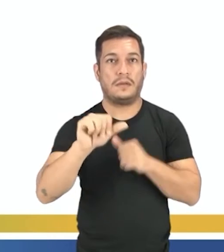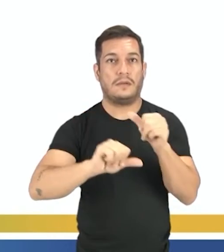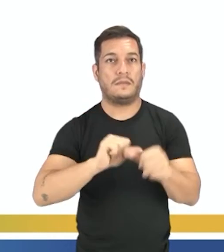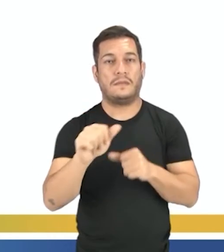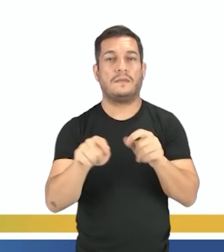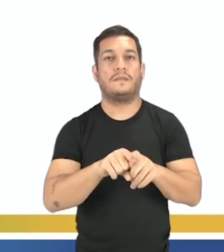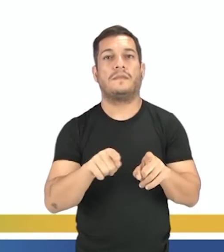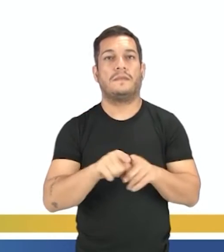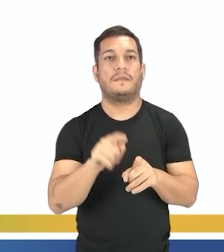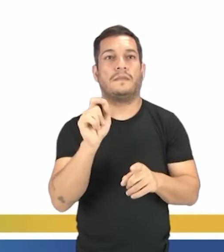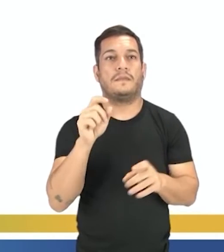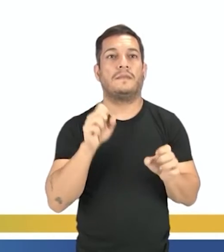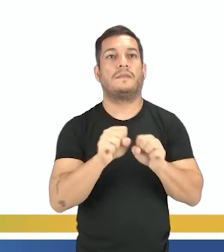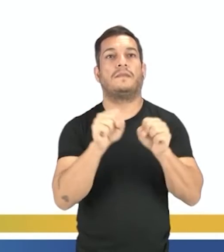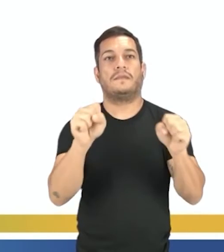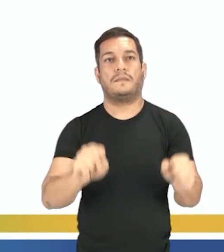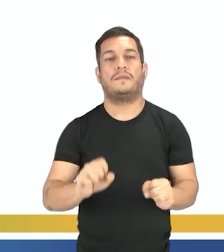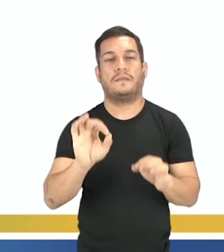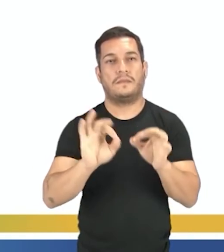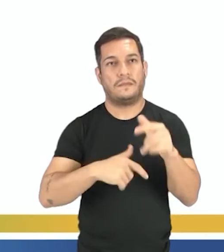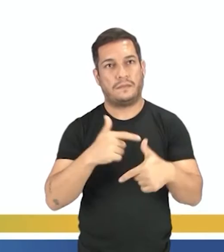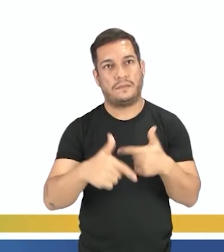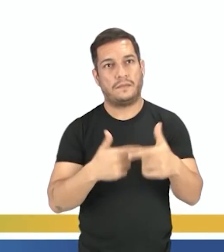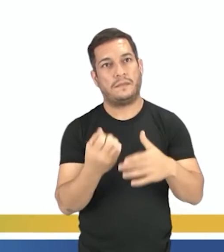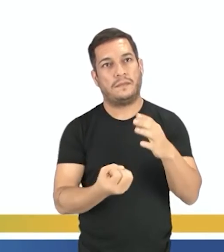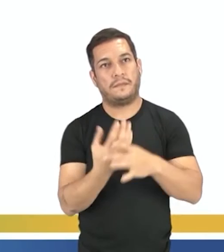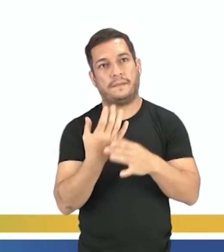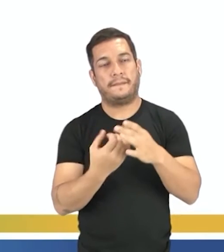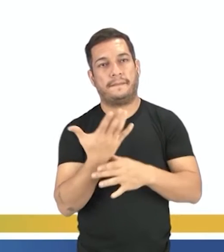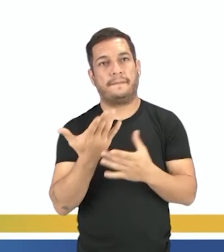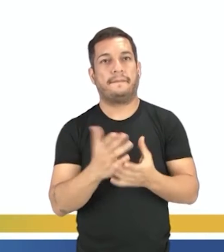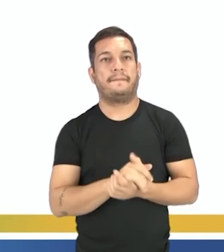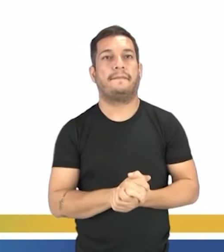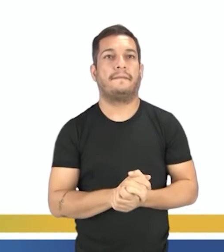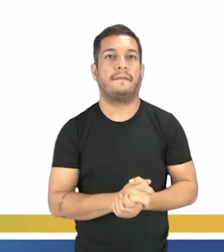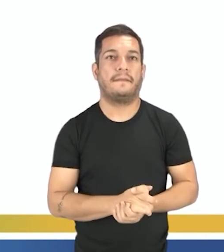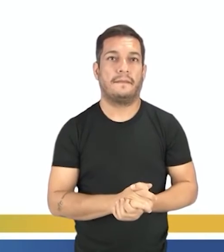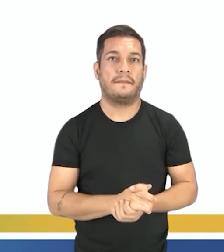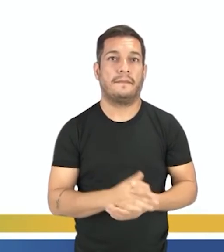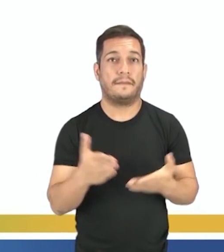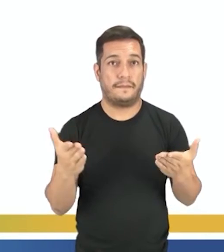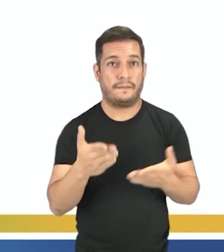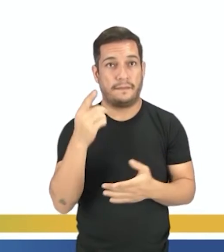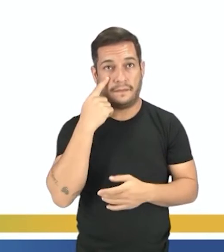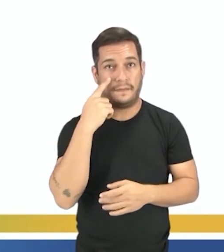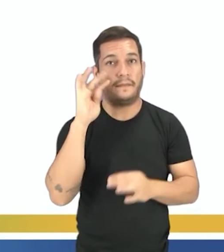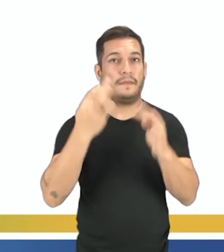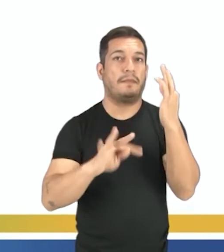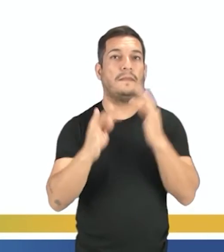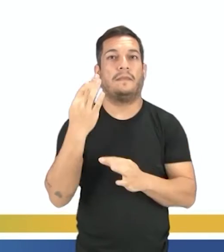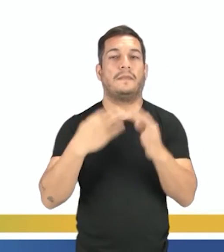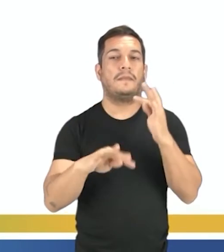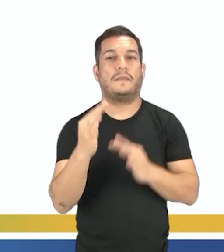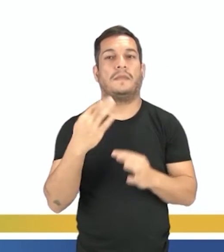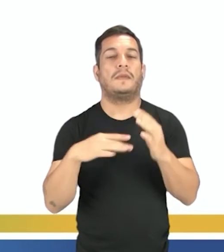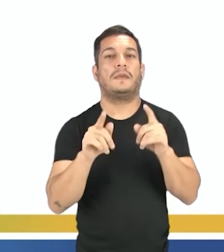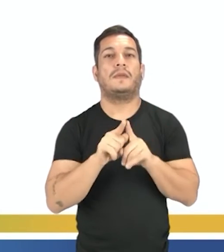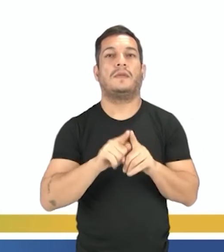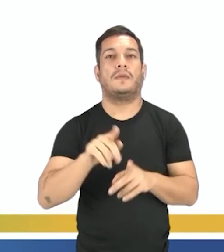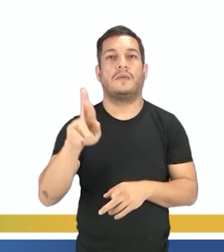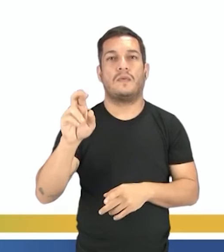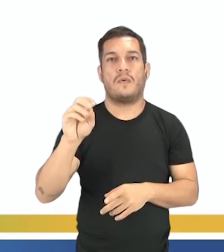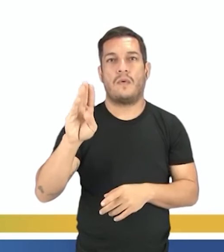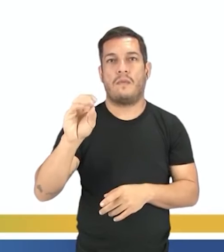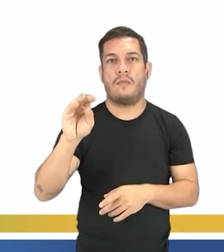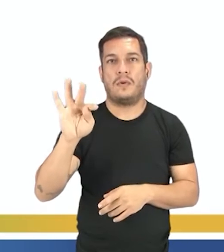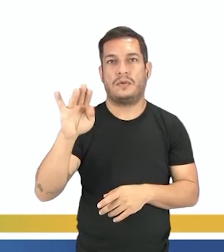mudou a configuração do sistema de produção. Agora firmado na tecnologia, na